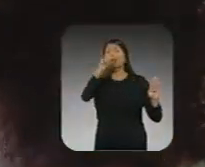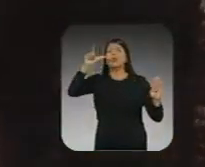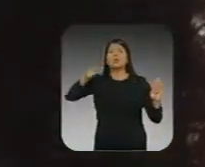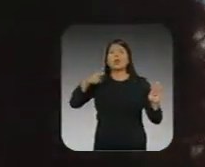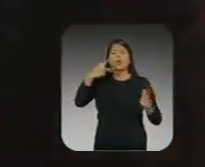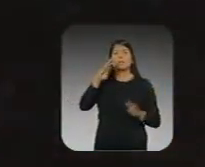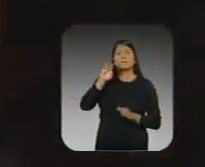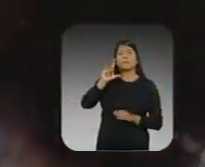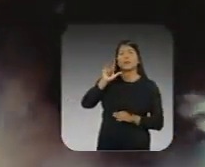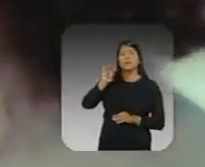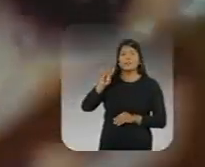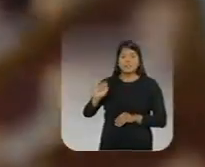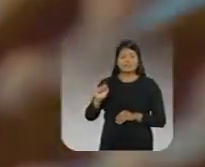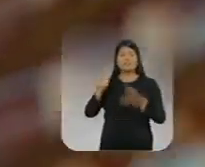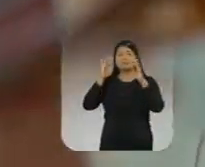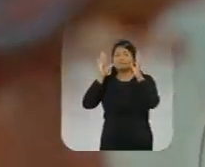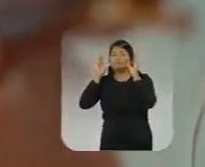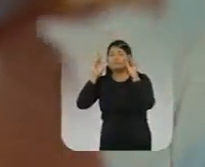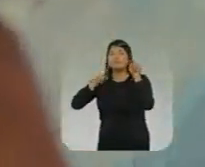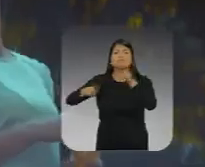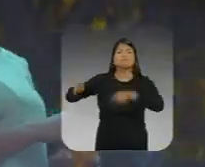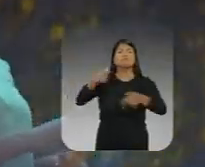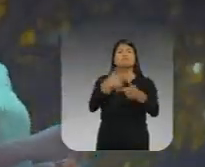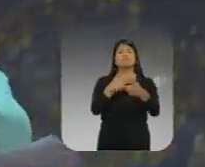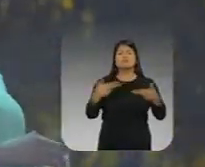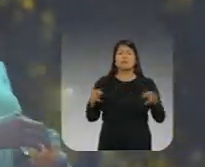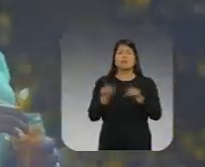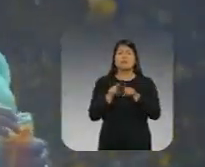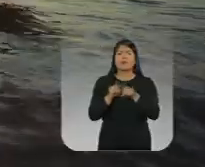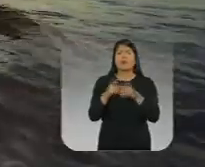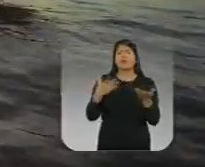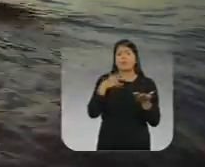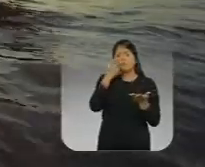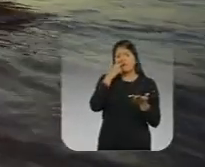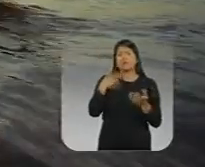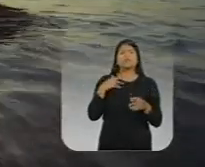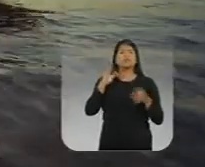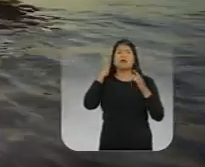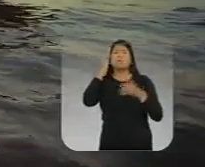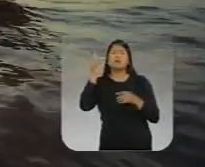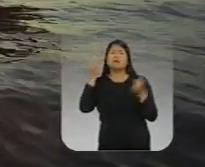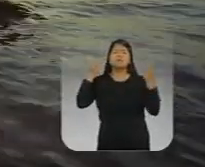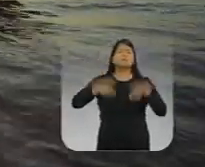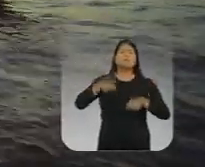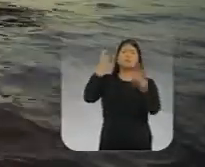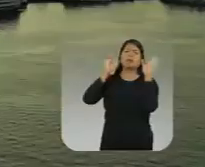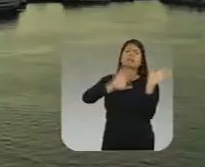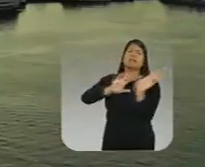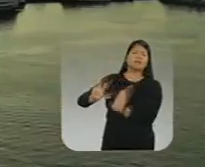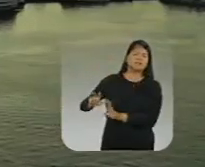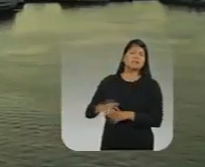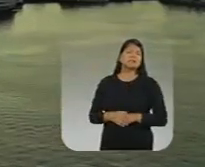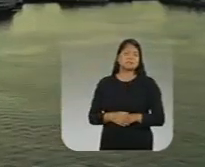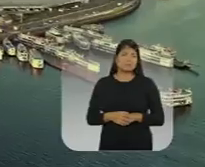Menina, quando eu entro nessa onda Esqueço até do amanhã No Rio Negro de barquinho Vou curtindo o panorama